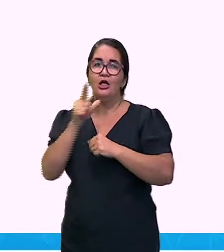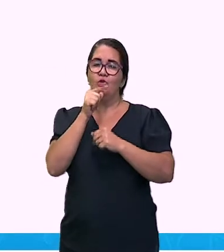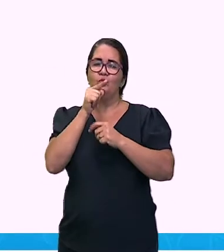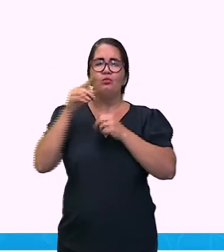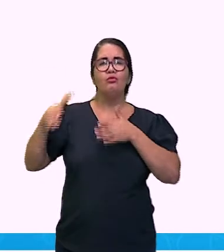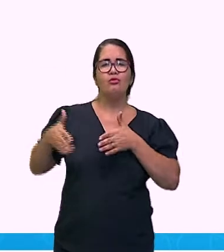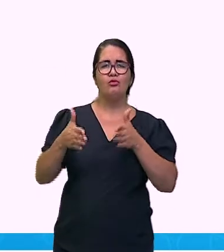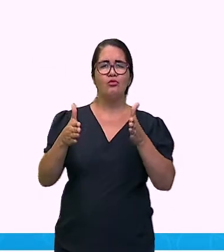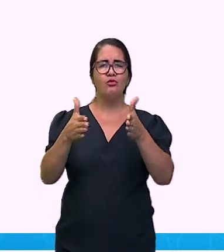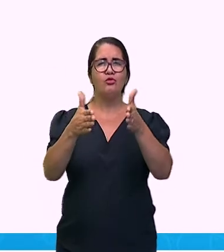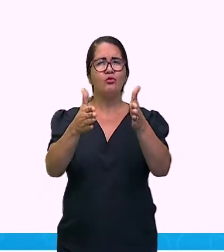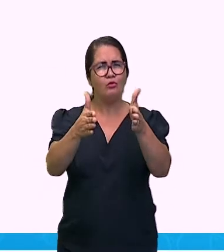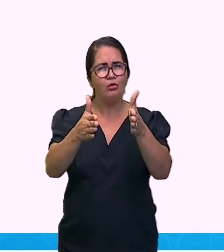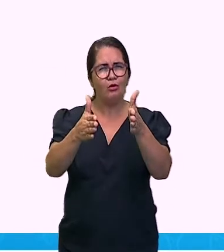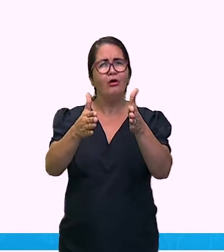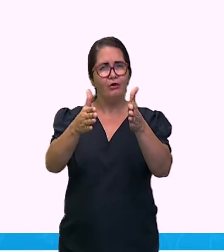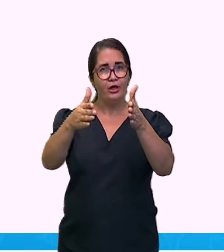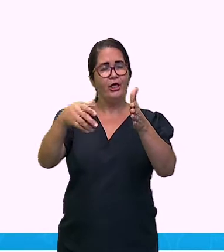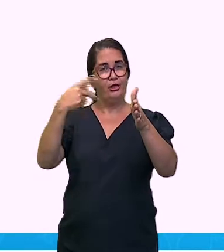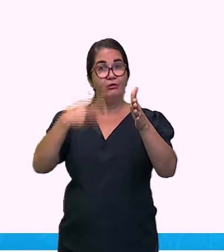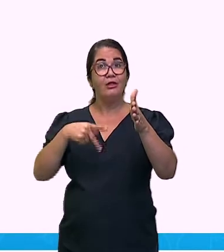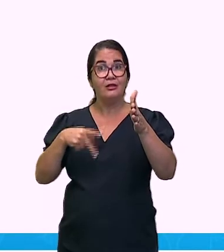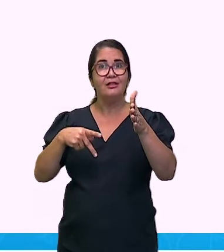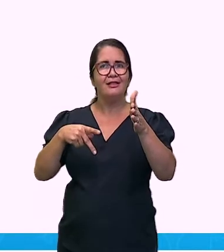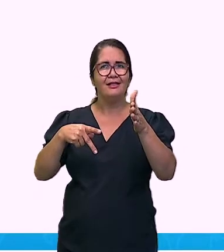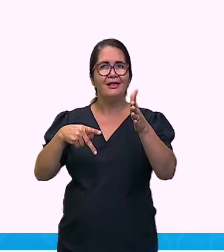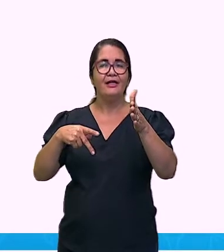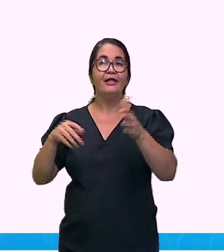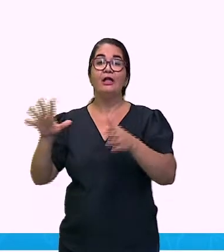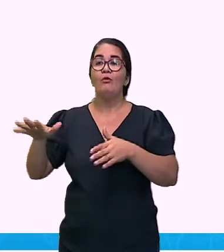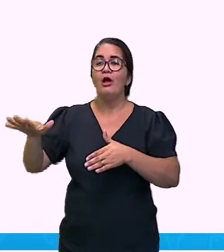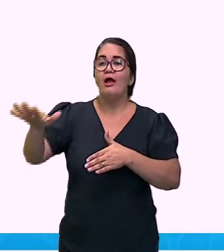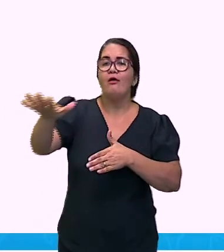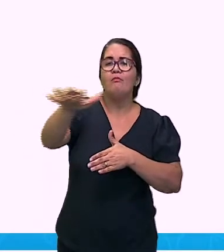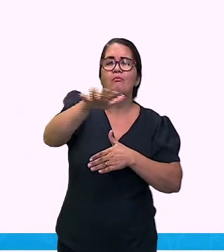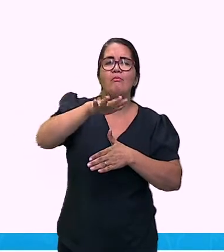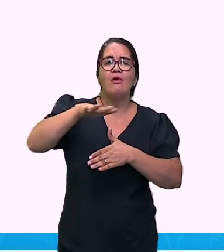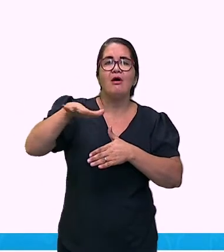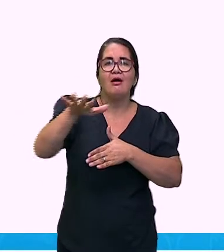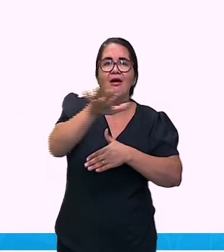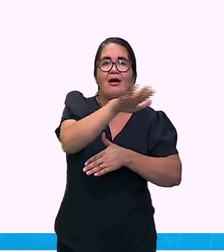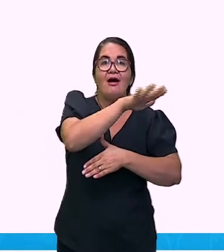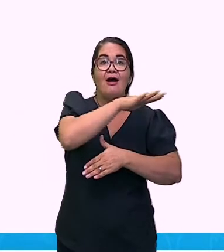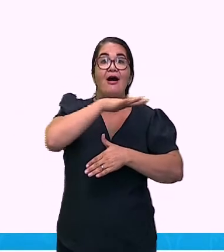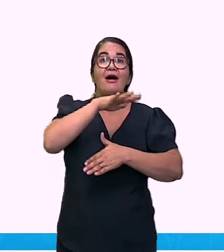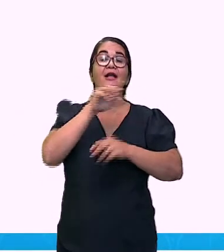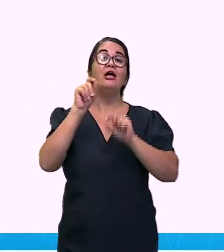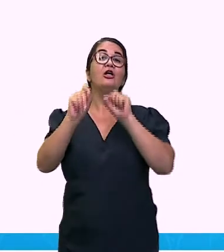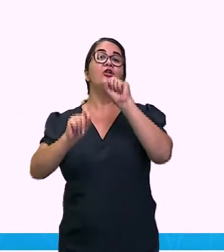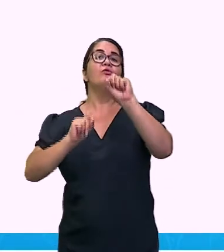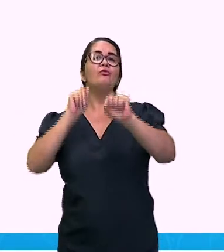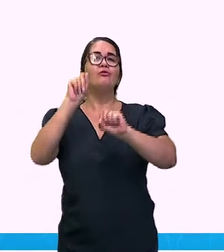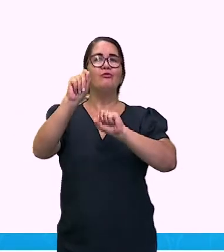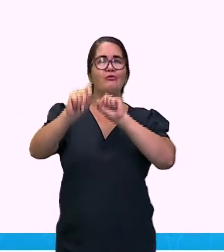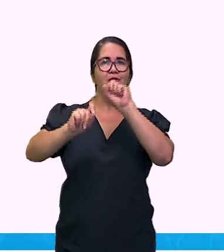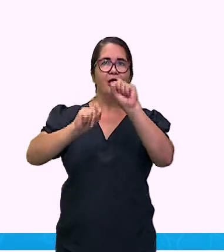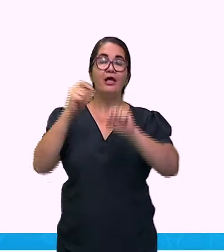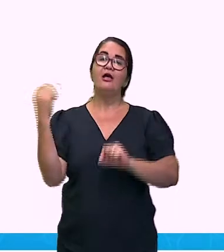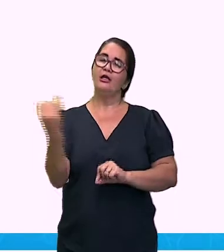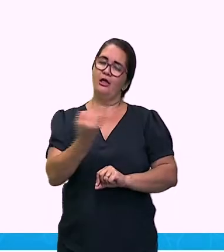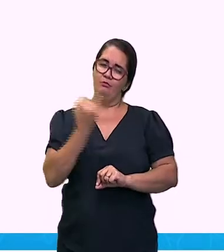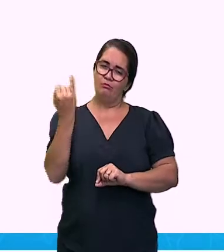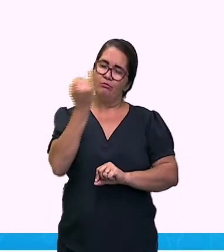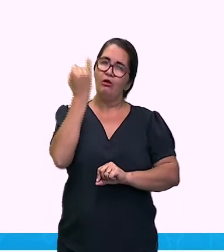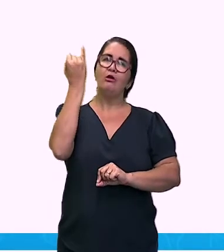É considerado o maior espelho da água que existe dentro